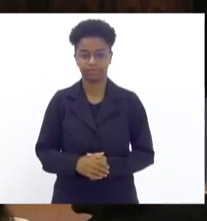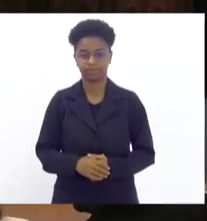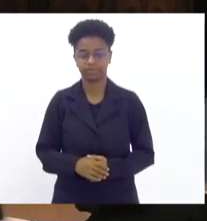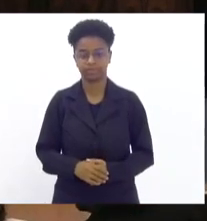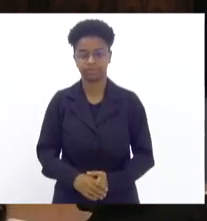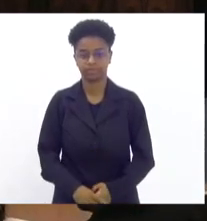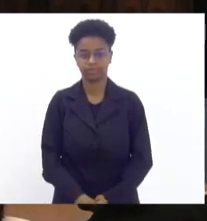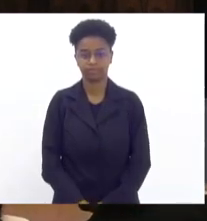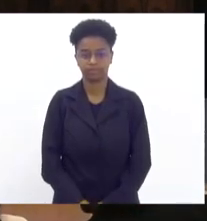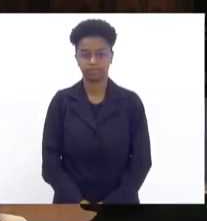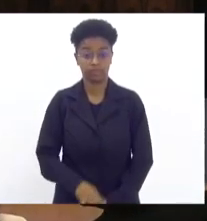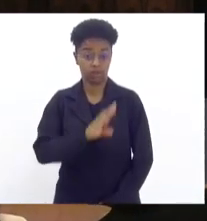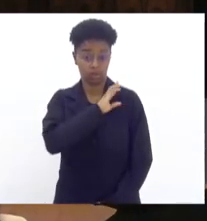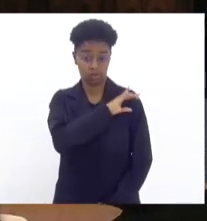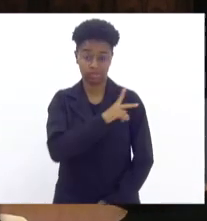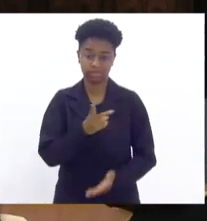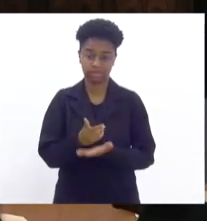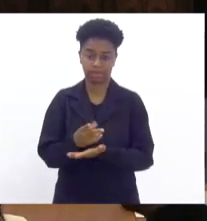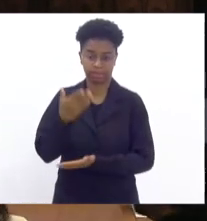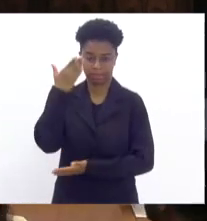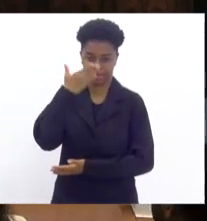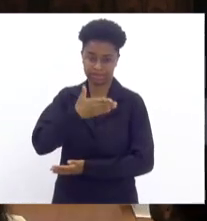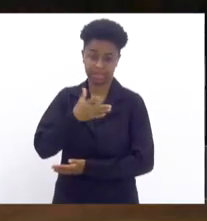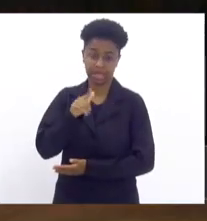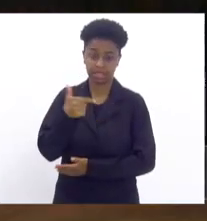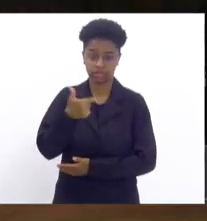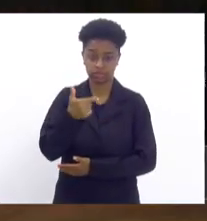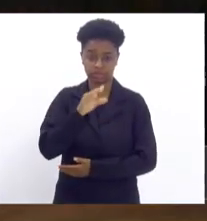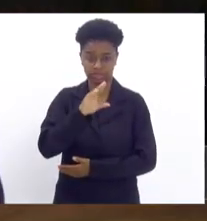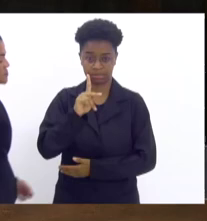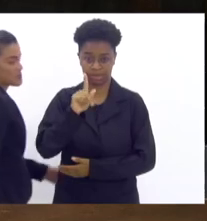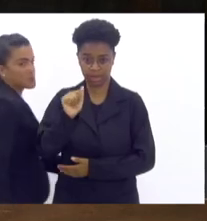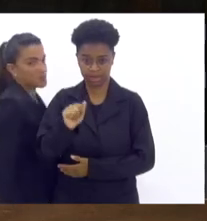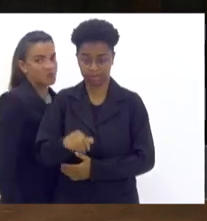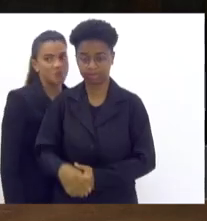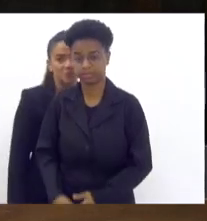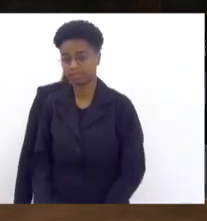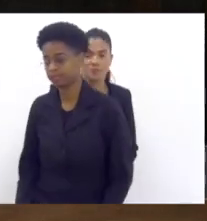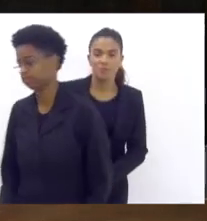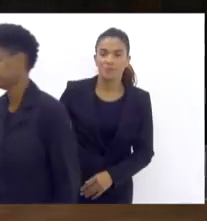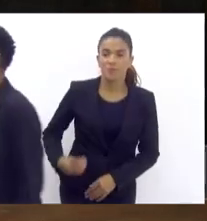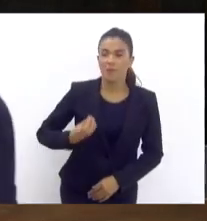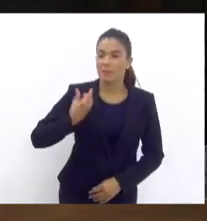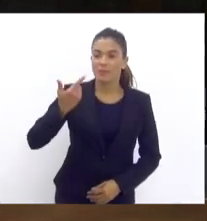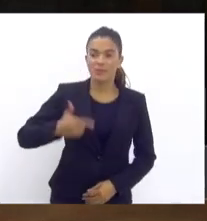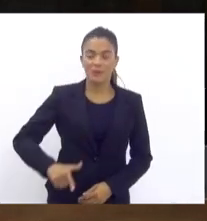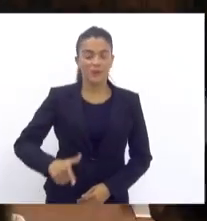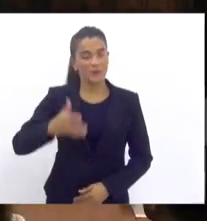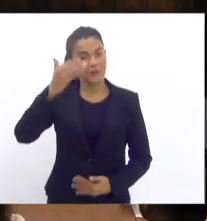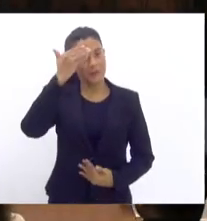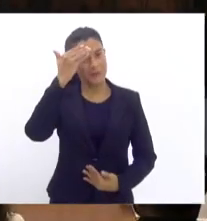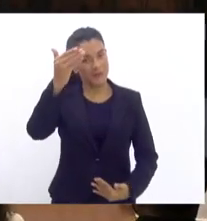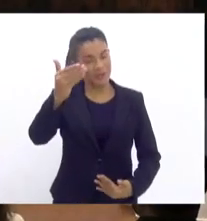O coronel sempre está presente, mesmo sendo o segundo CPA, ele está aqui hoje presente novamente. Muito obrigado, coronel.